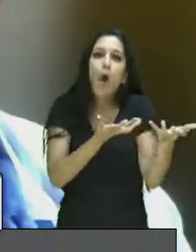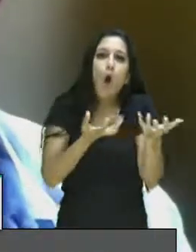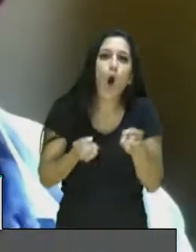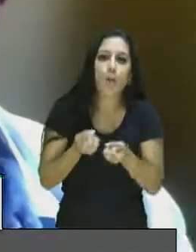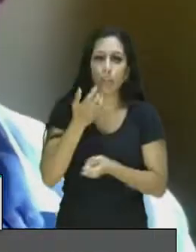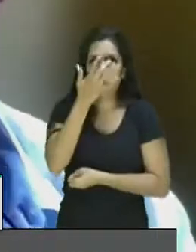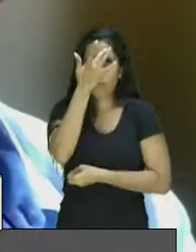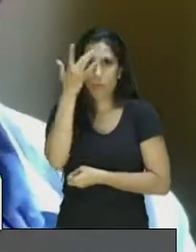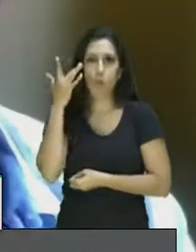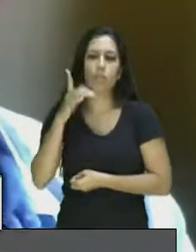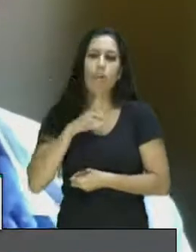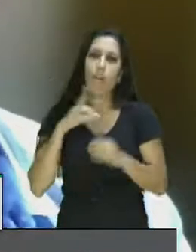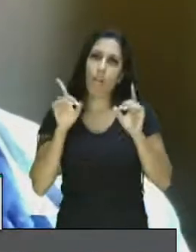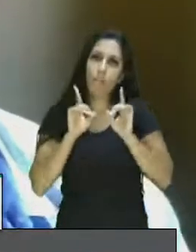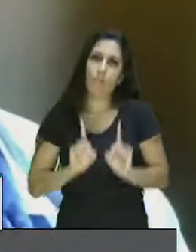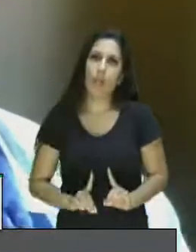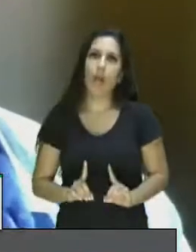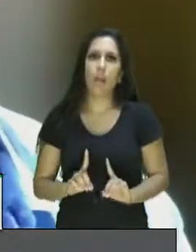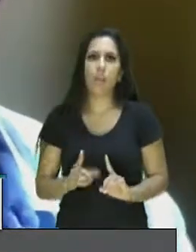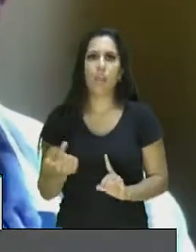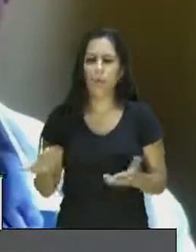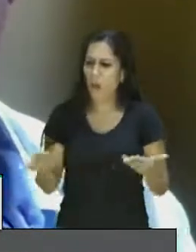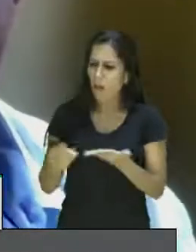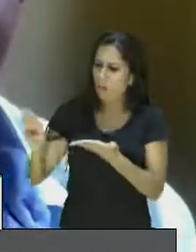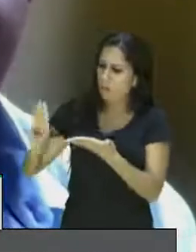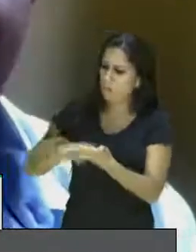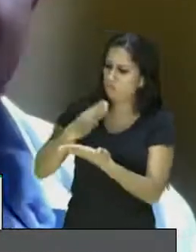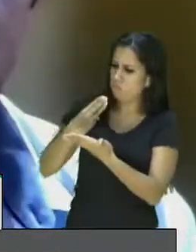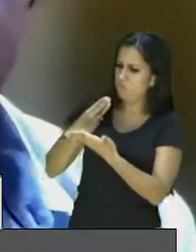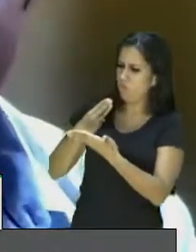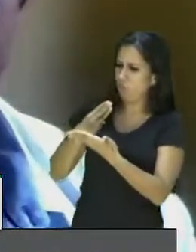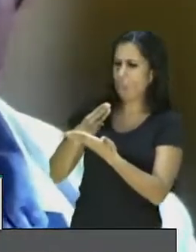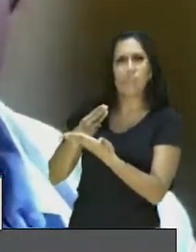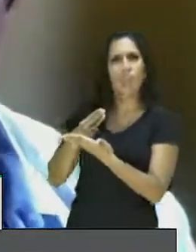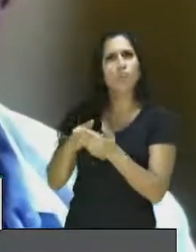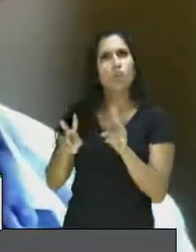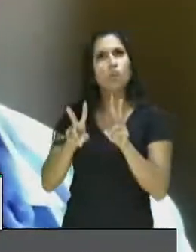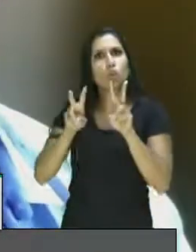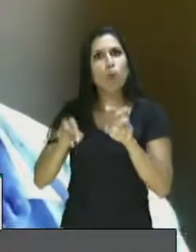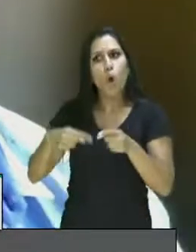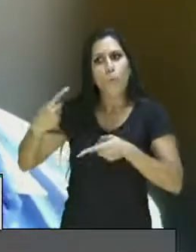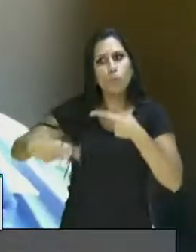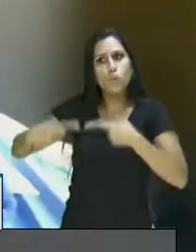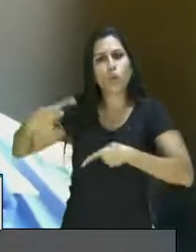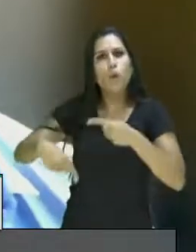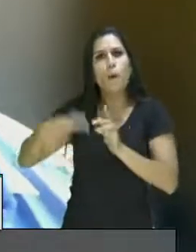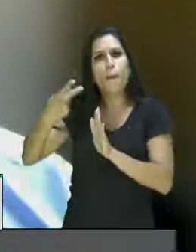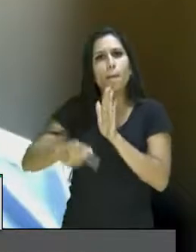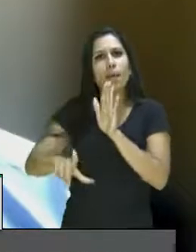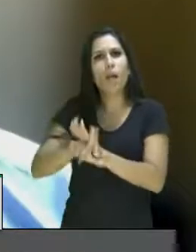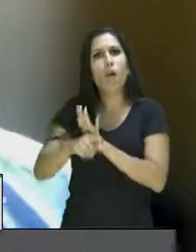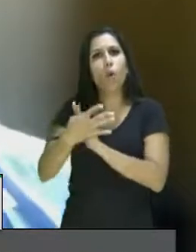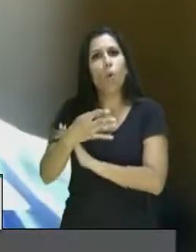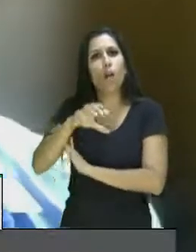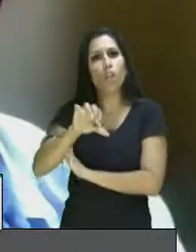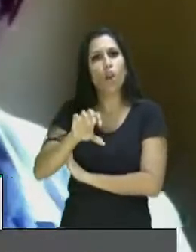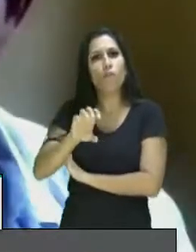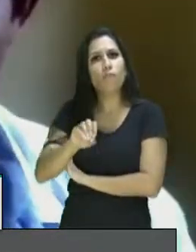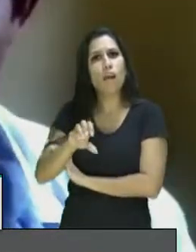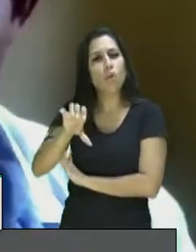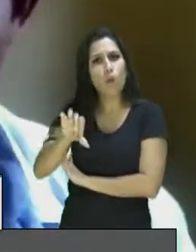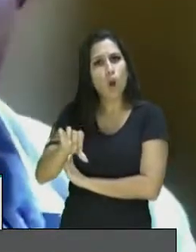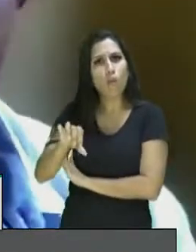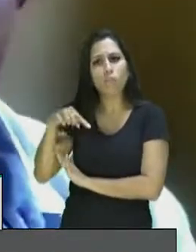deficiência. Eu recebi uma mensagem aqui agora, falando sobre a discussão do PL 4909, que trata sobre a